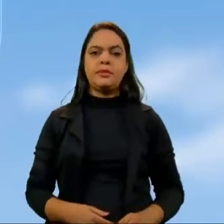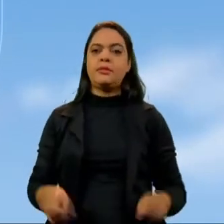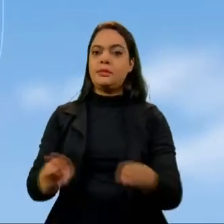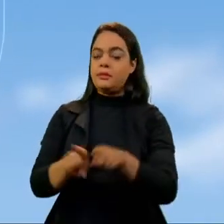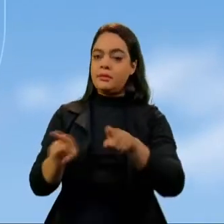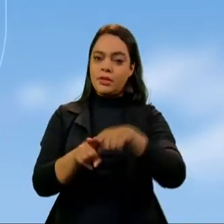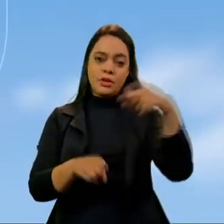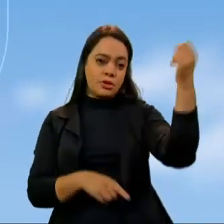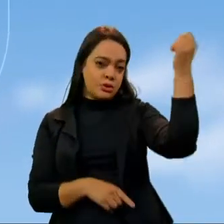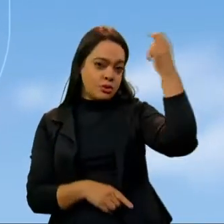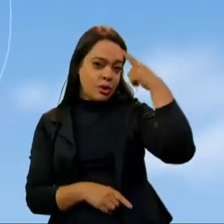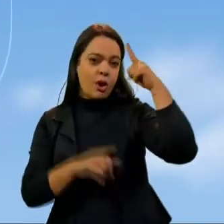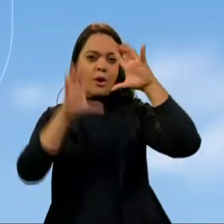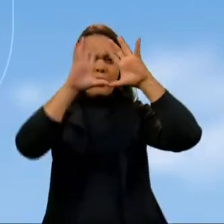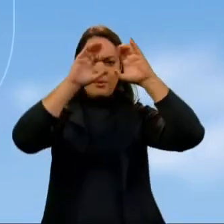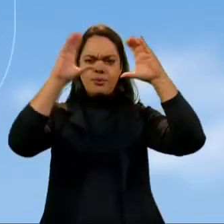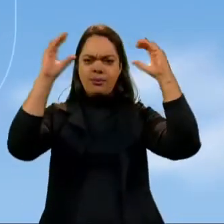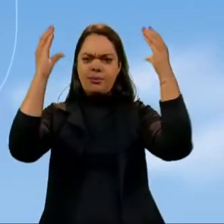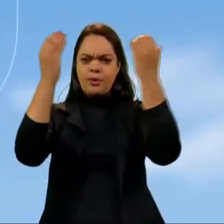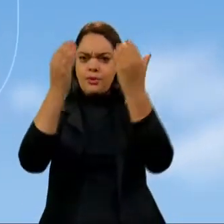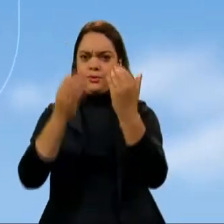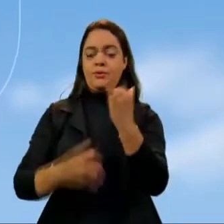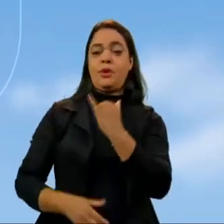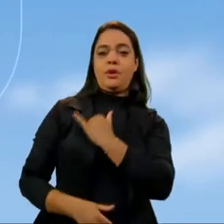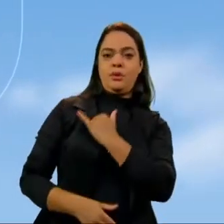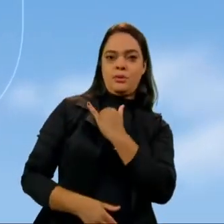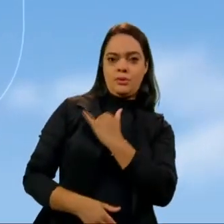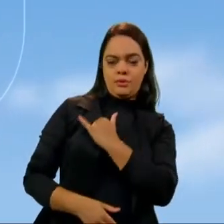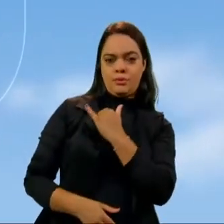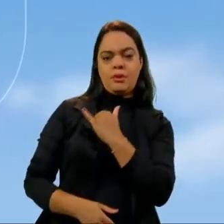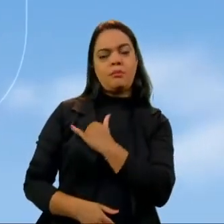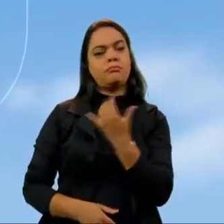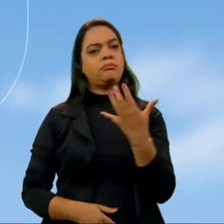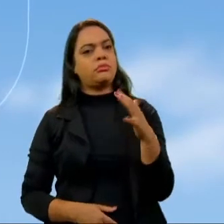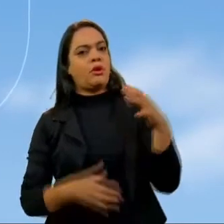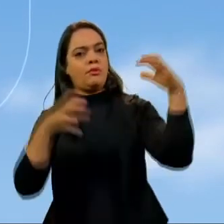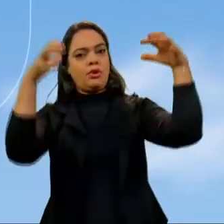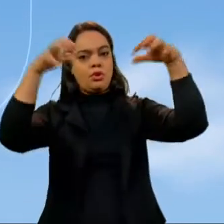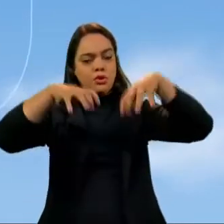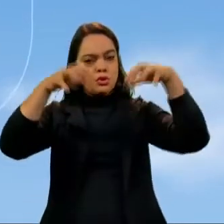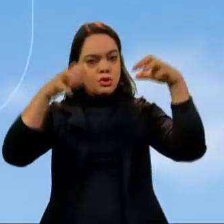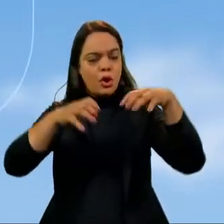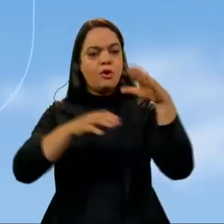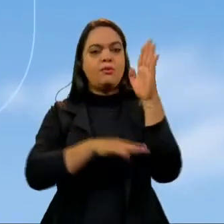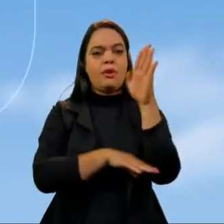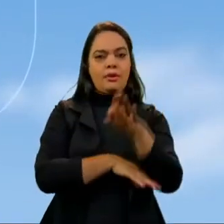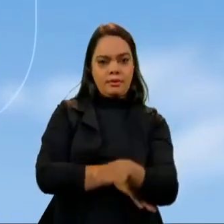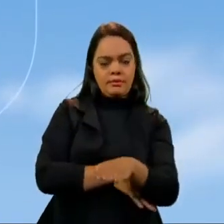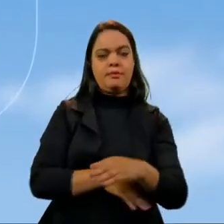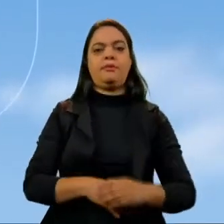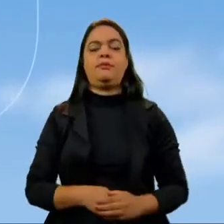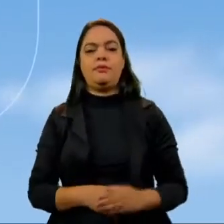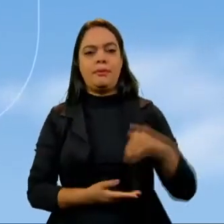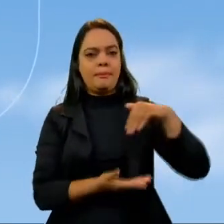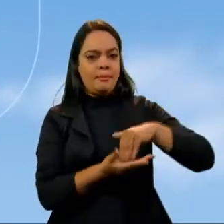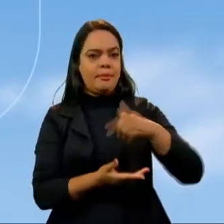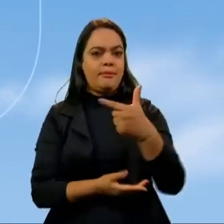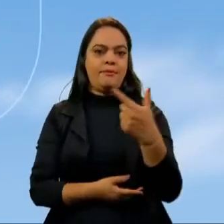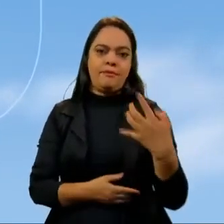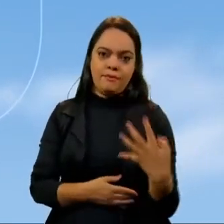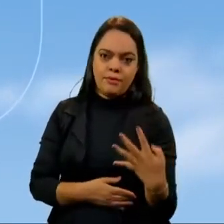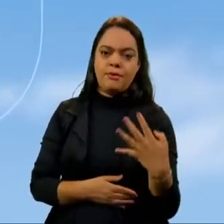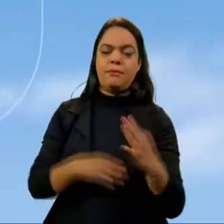sol com bastante nuvens no céu de Ituiutaba. Chance de pancadas de chuva ao final da tarde. Mínima 24